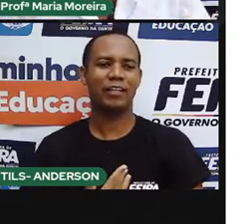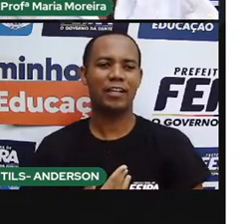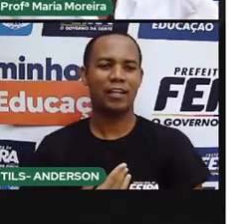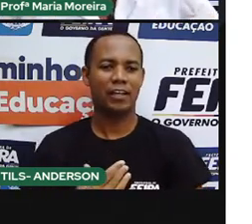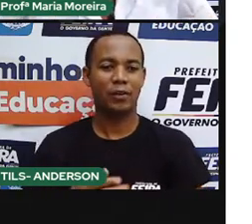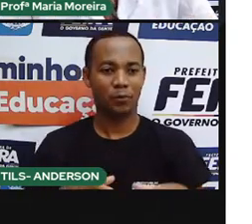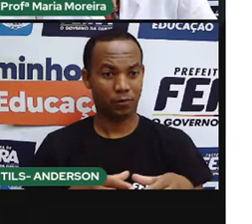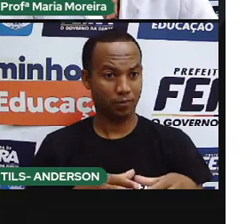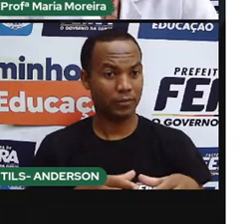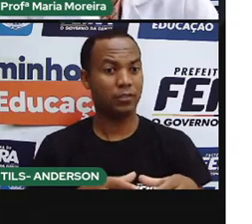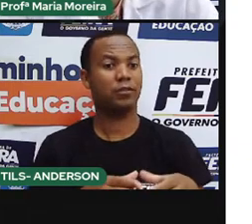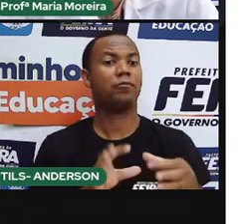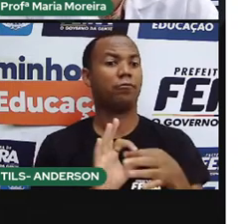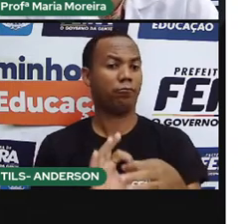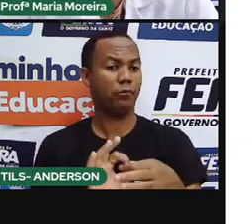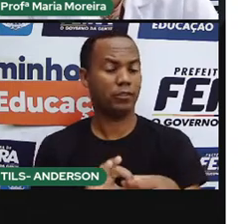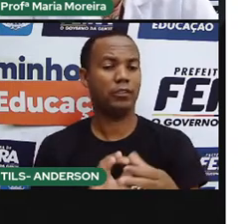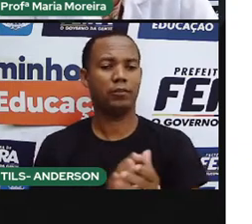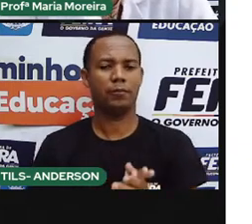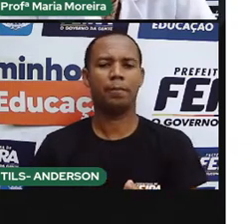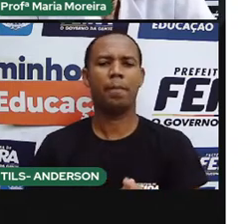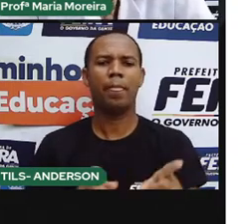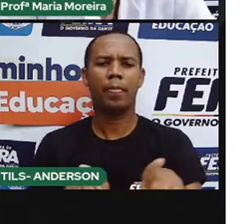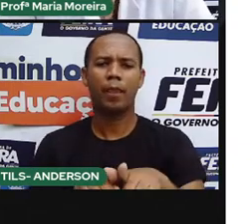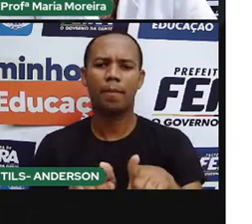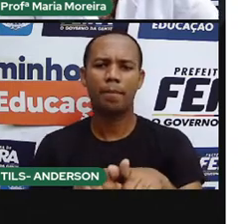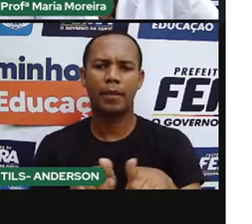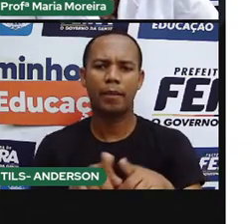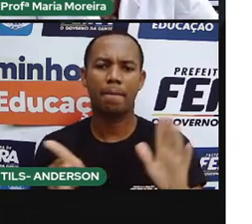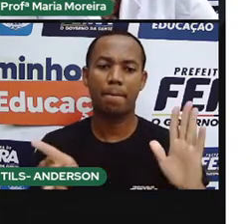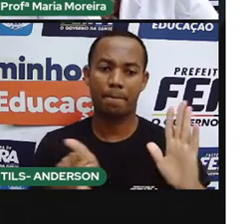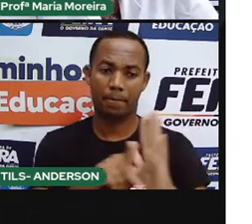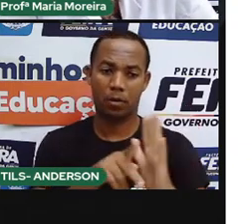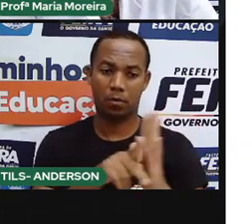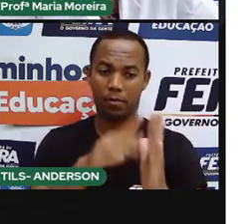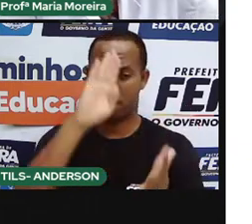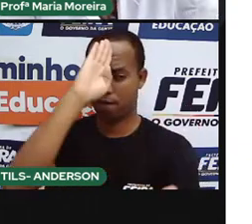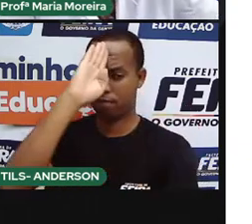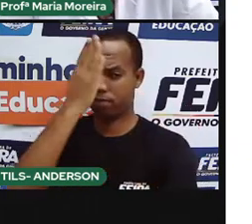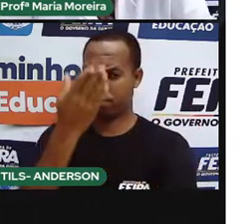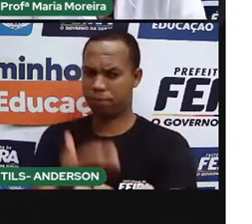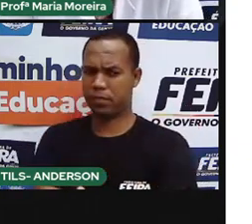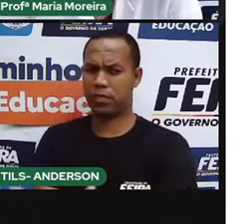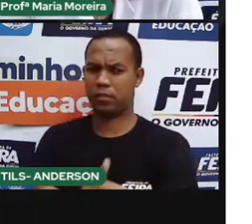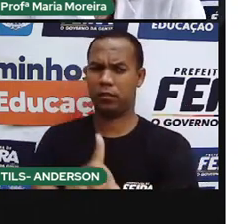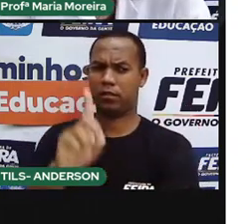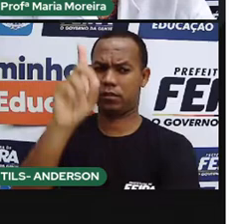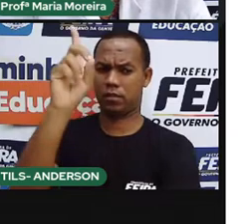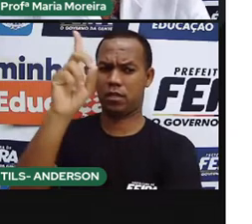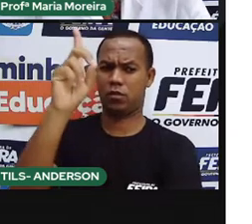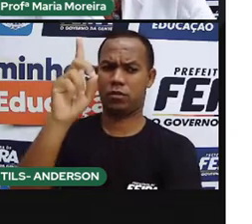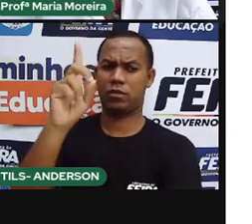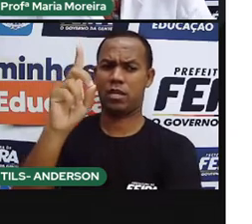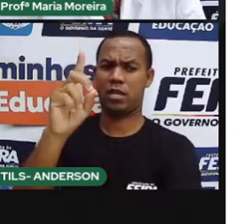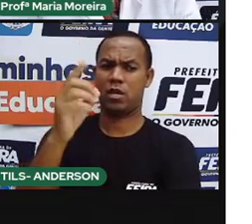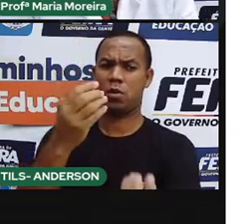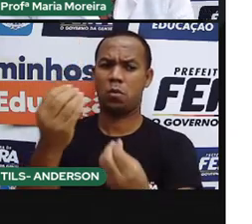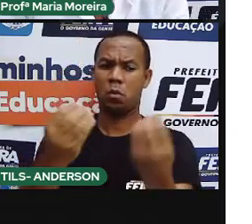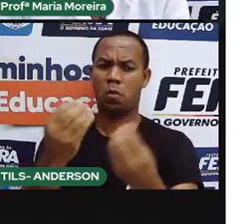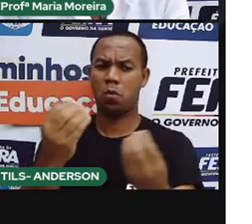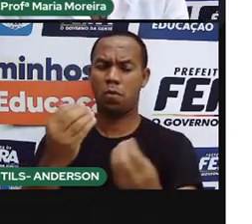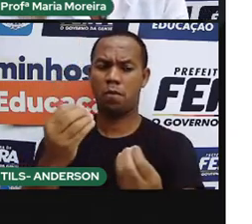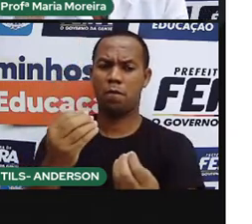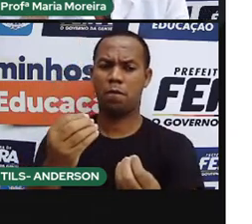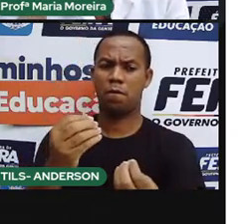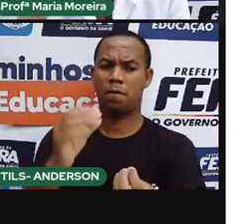né? Bom, possui uma religião baseada na existência de forças e espíritos na natureza. Lembra que ela falou assim, olha, vamos falar aqui, ah,